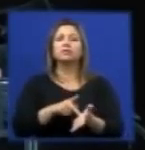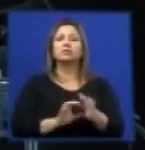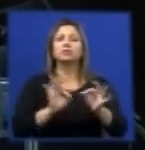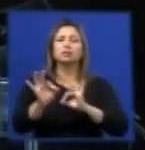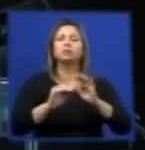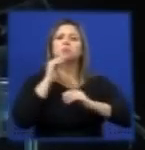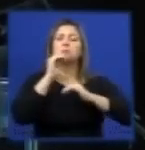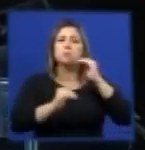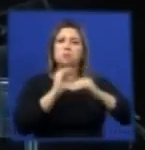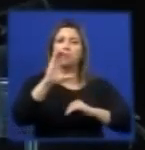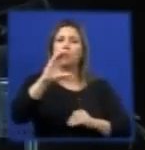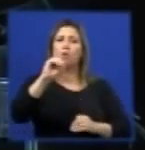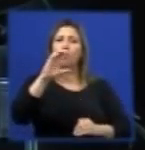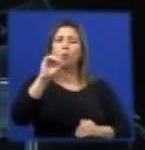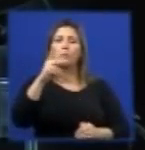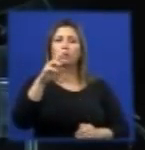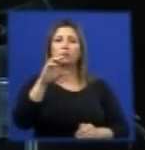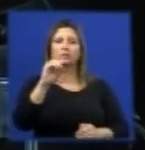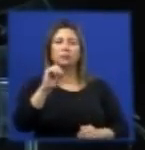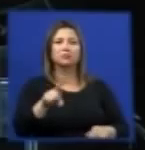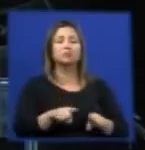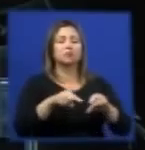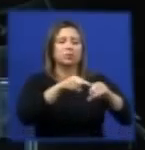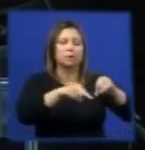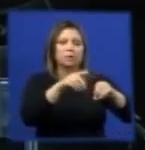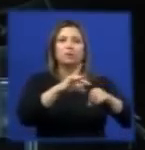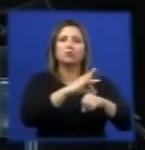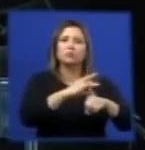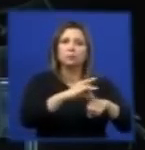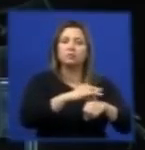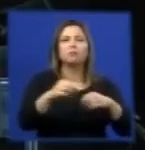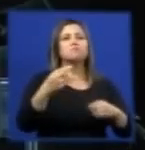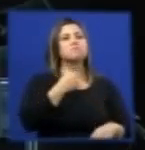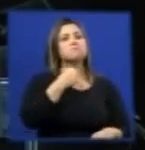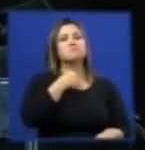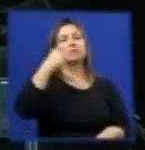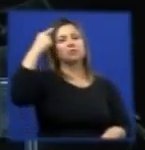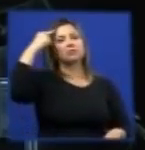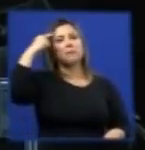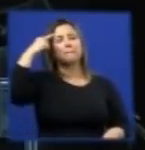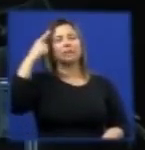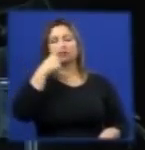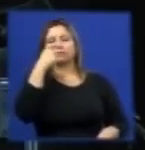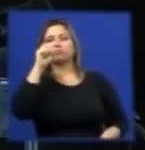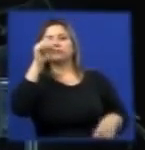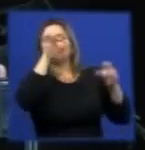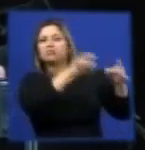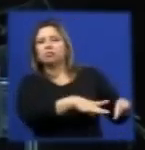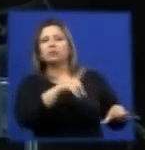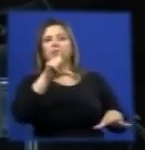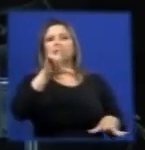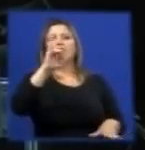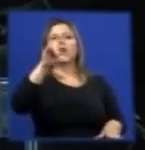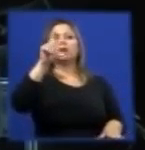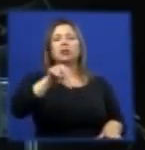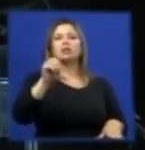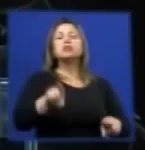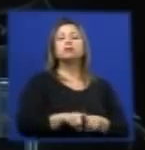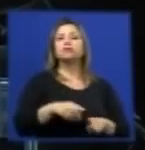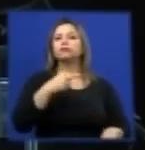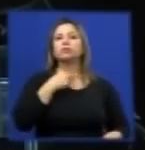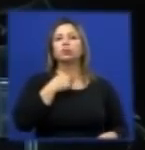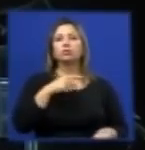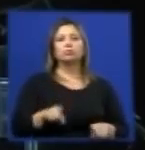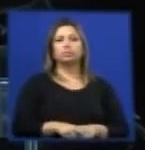processamento que o pneu não pode ser considerado lixo que ele não pode ser considerado